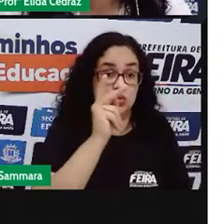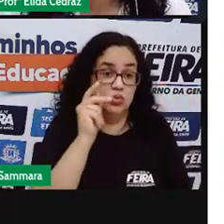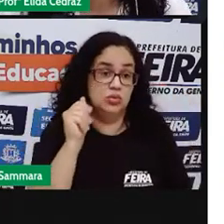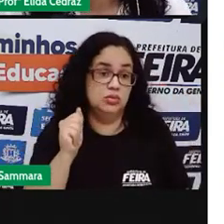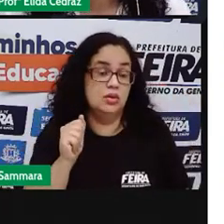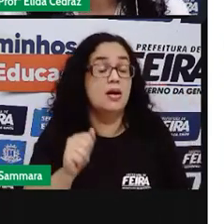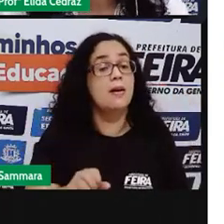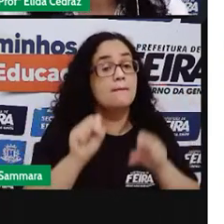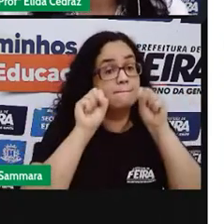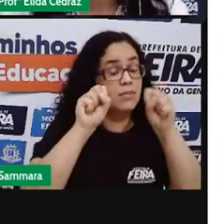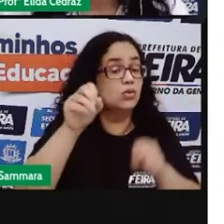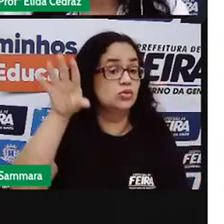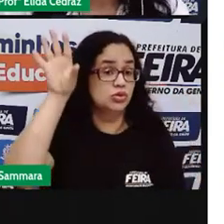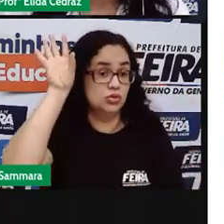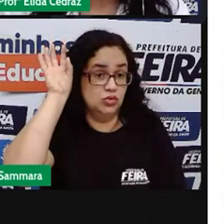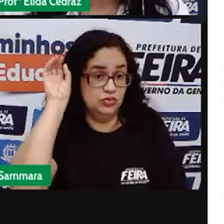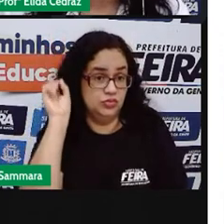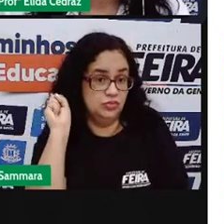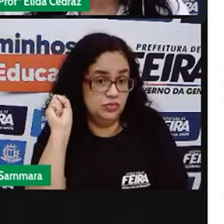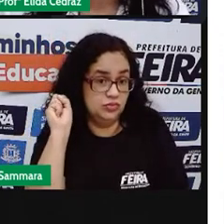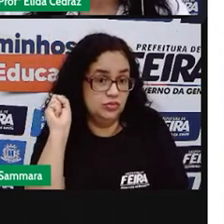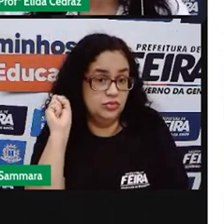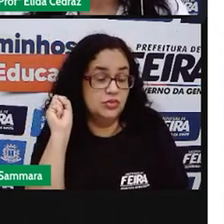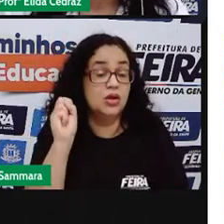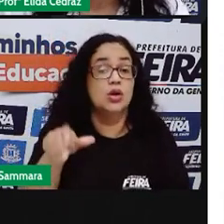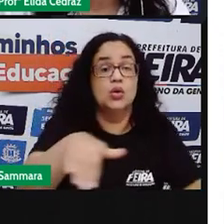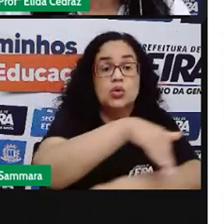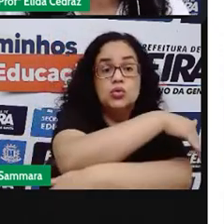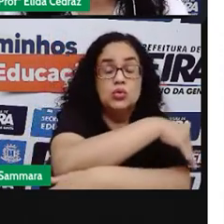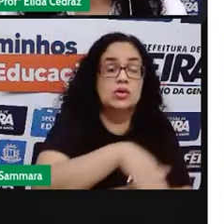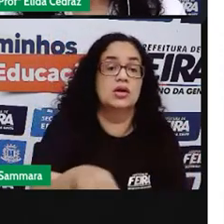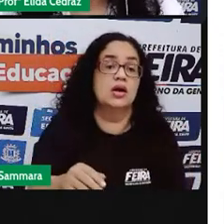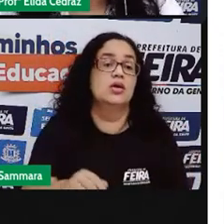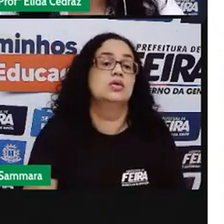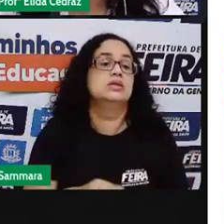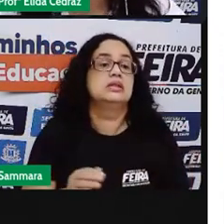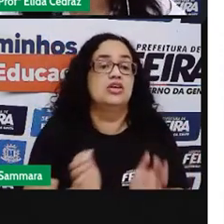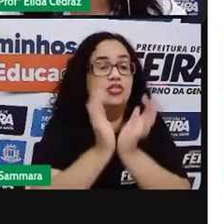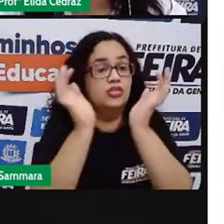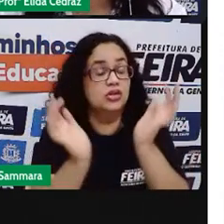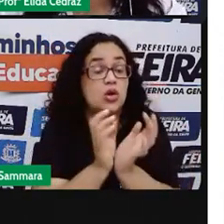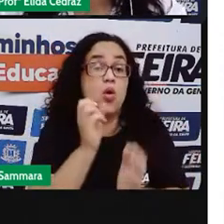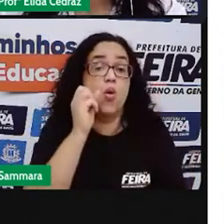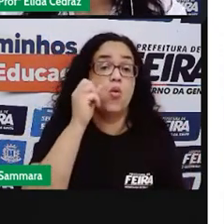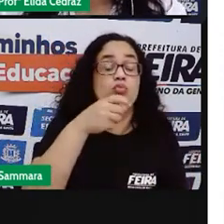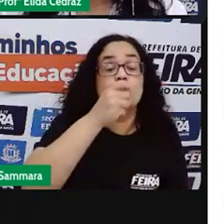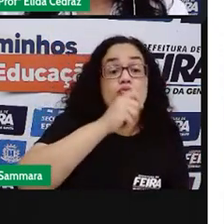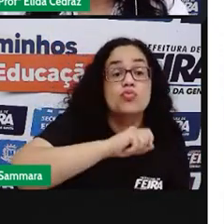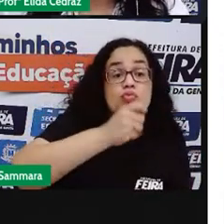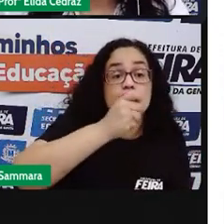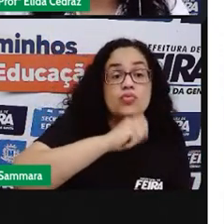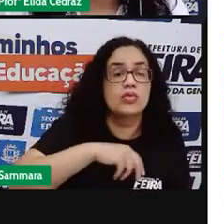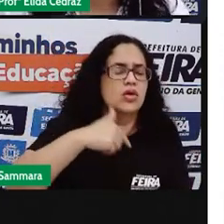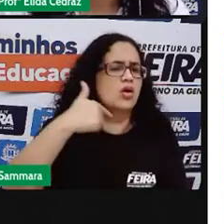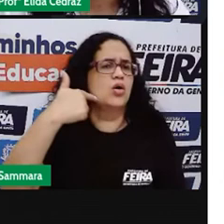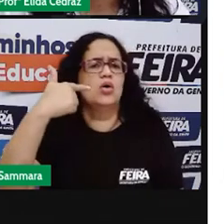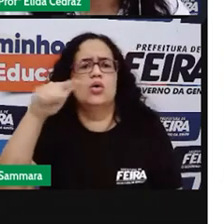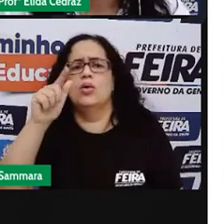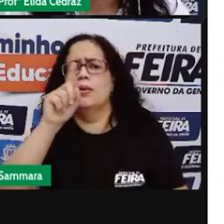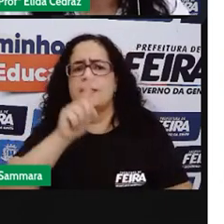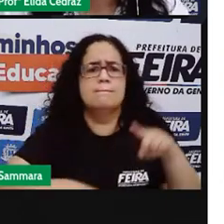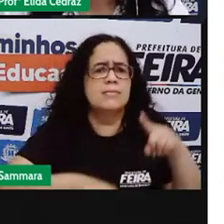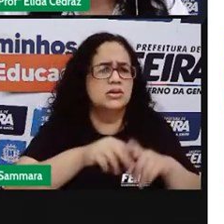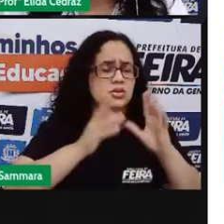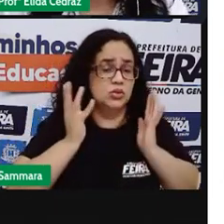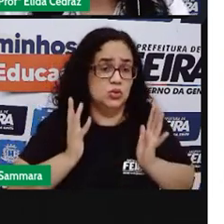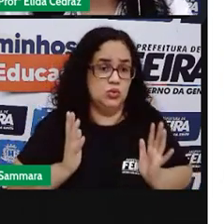possam ouvir. Quando o carro da verdura, ou do sorvete, ou de material de